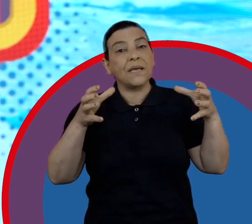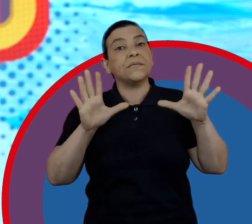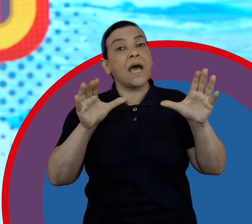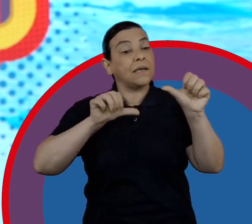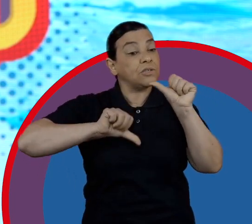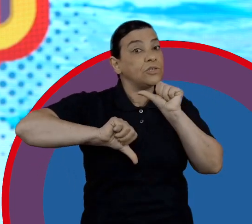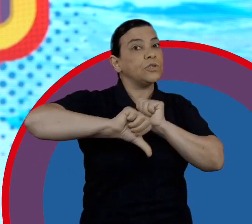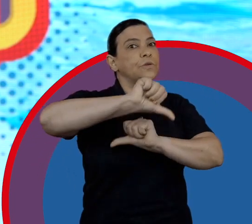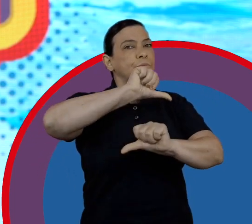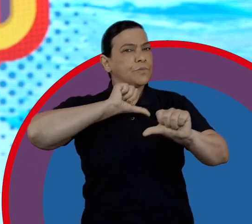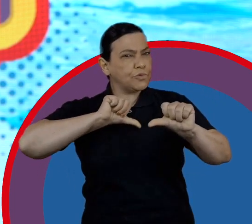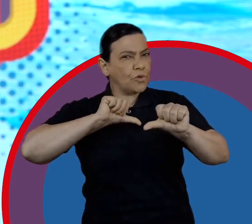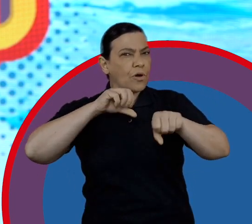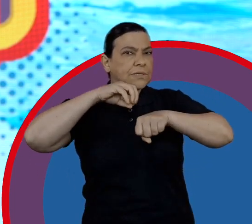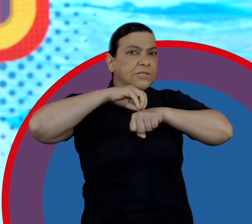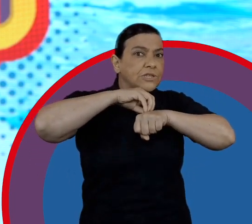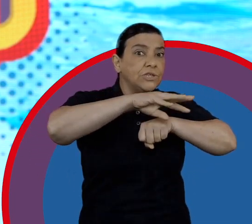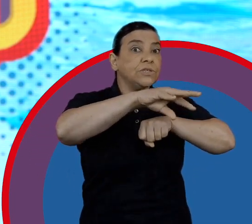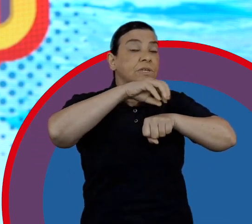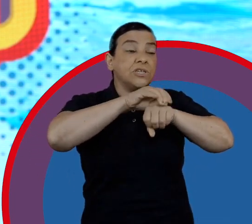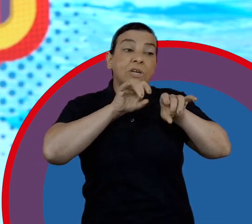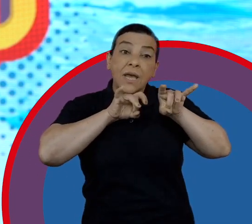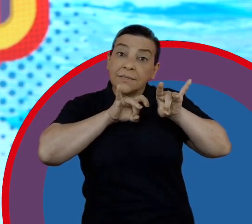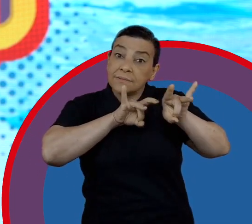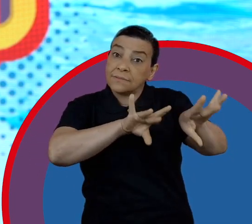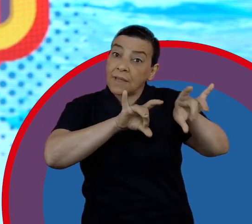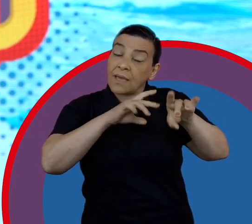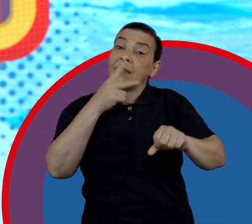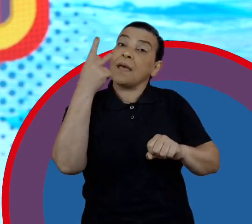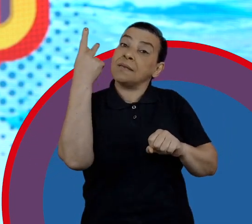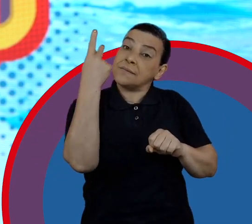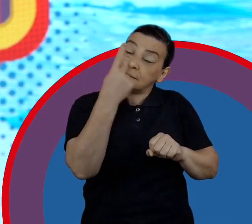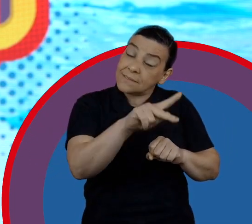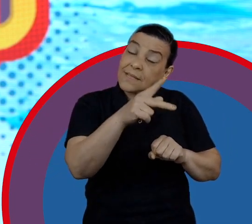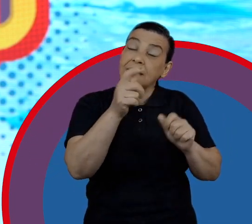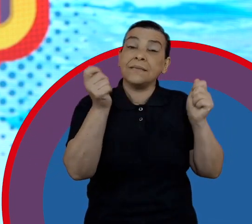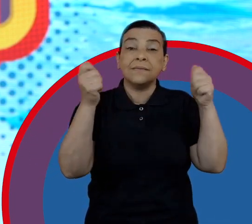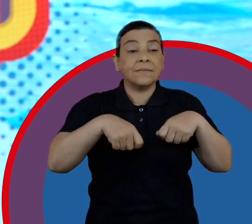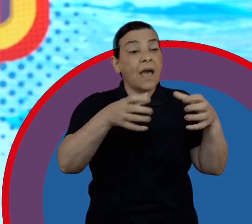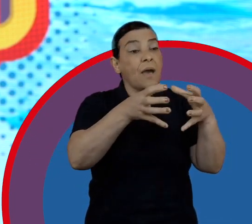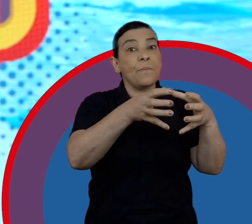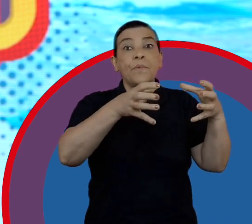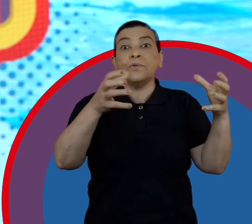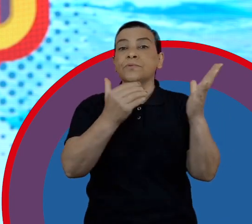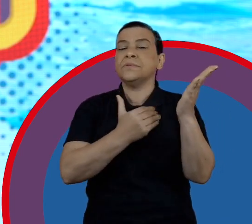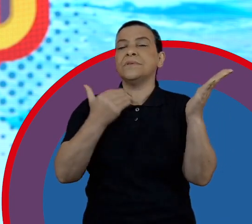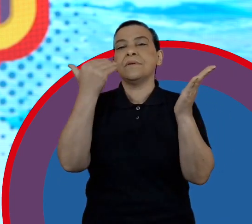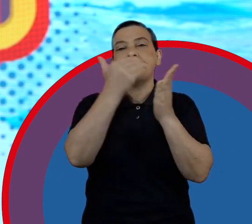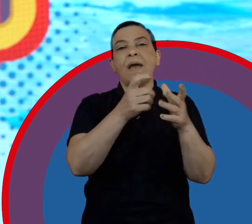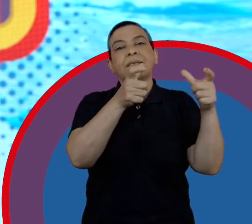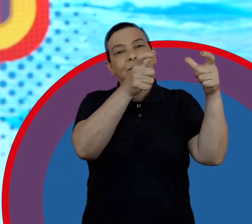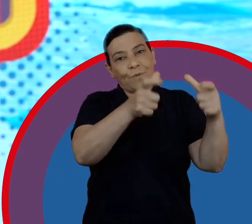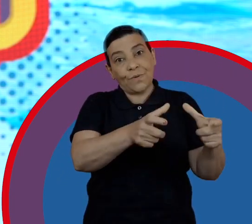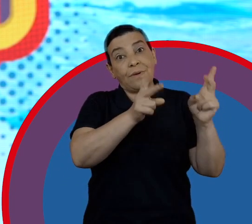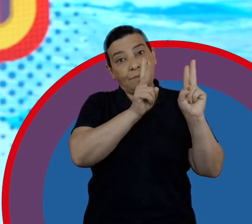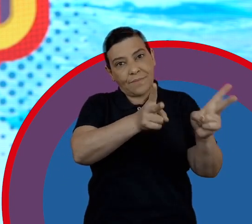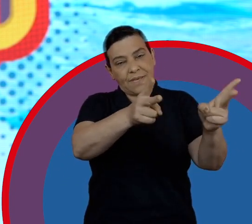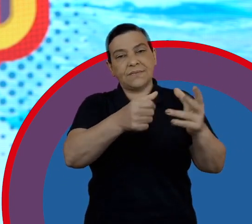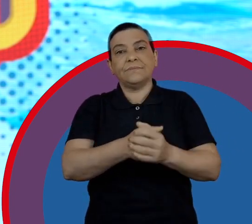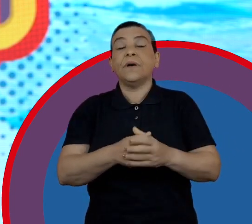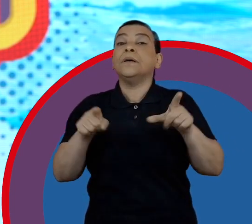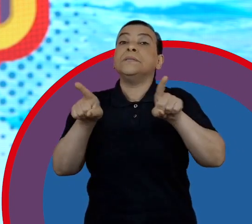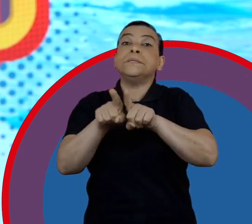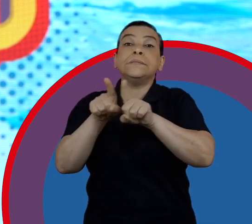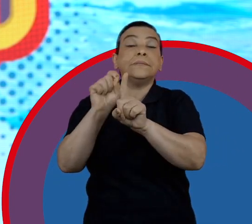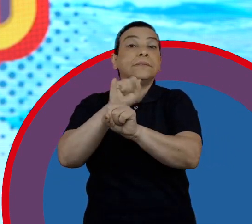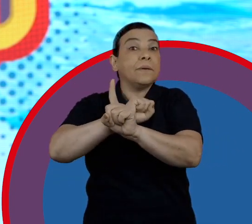A gente investiu na assistência técnica desses produtores para que eles pudessem produzir mais com menos espaço. Quando a gente